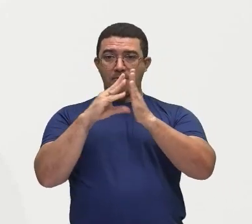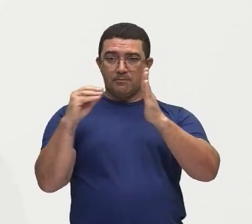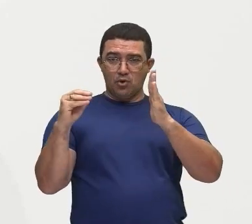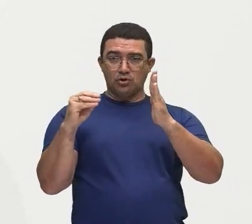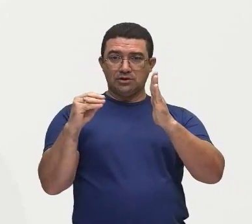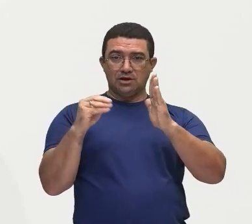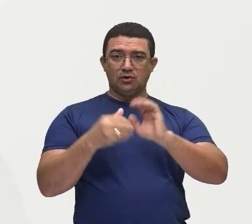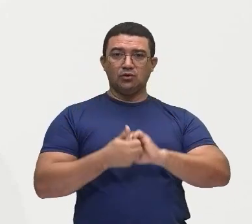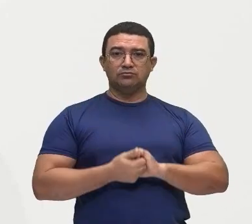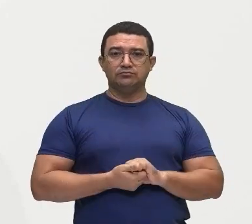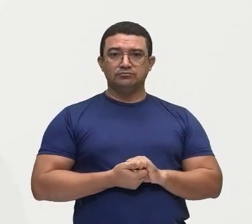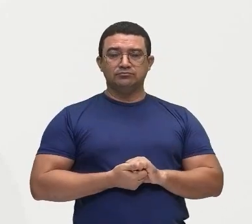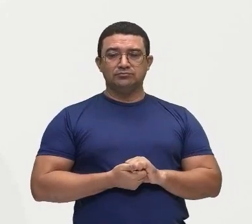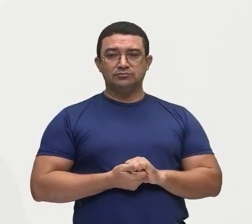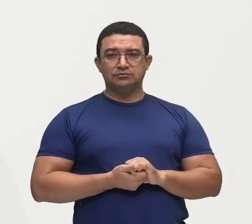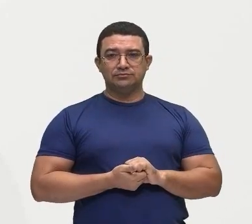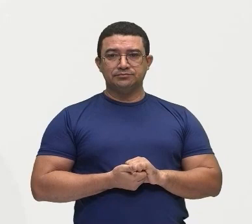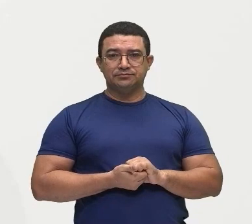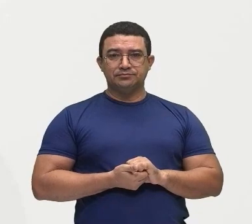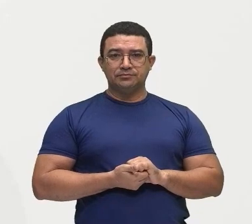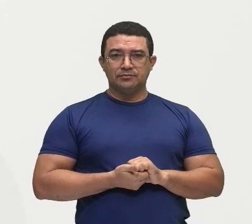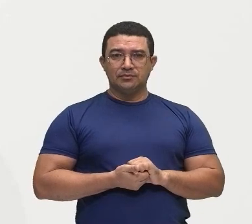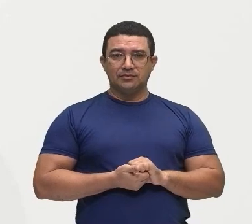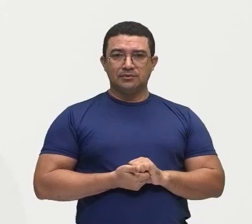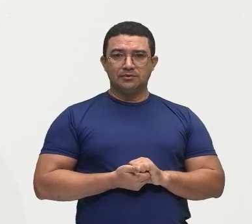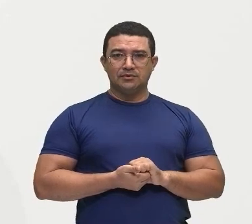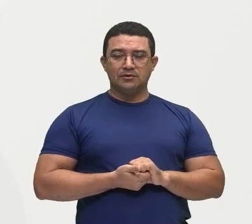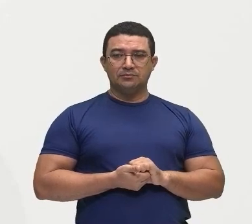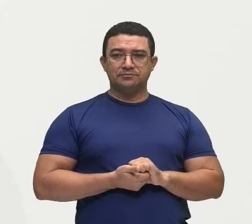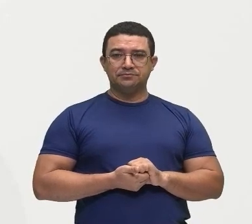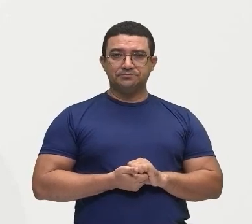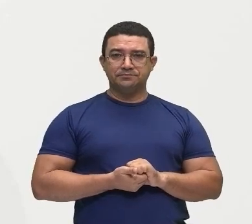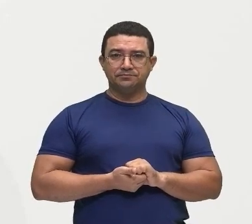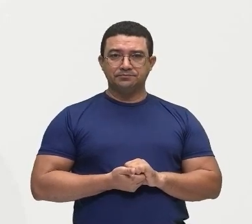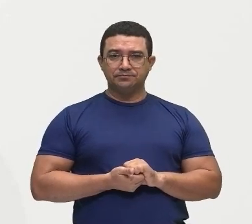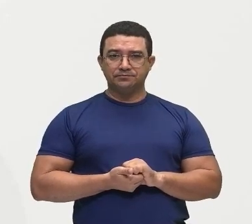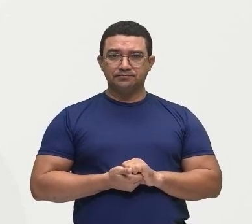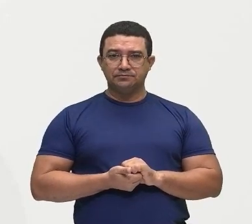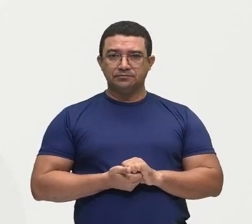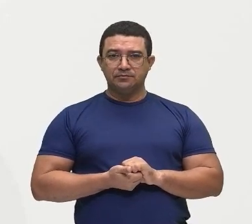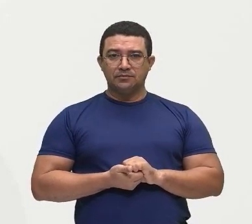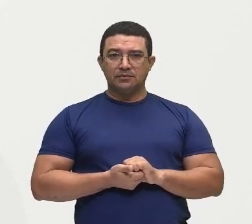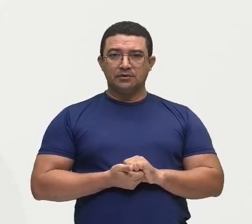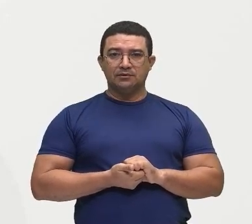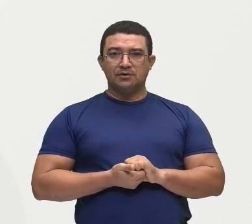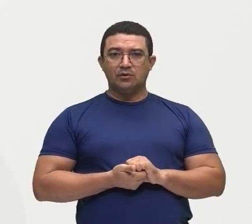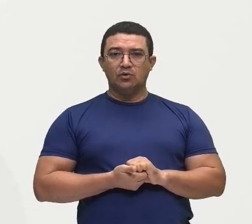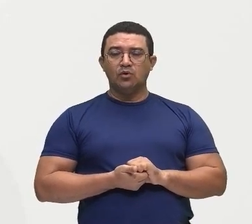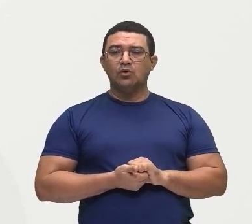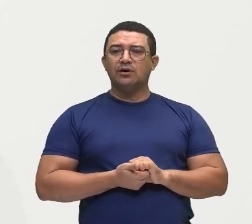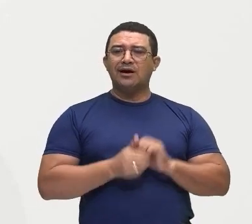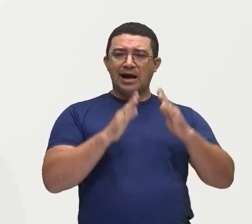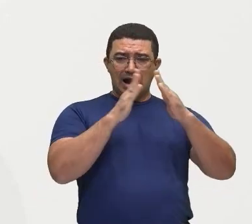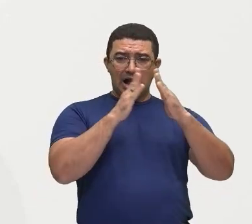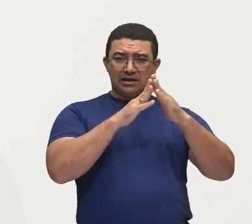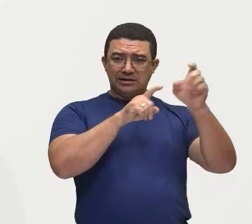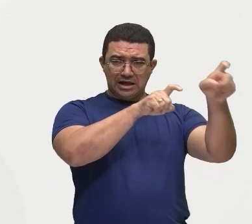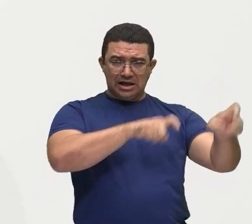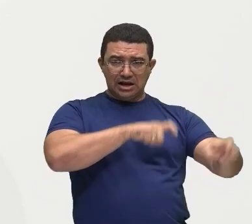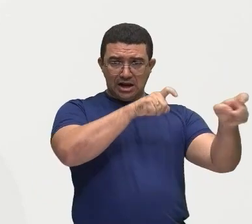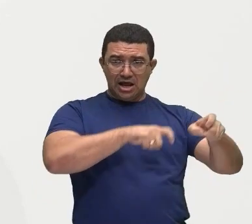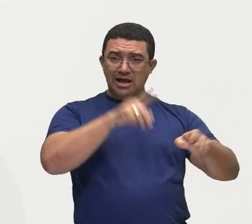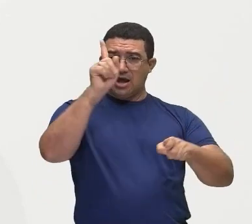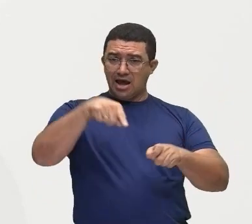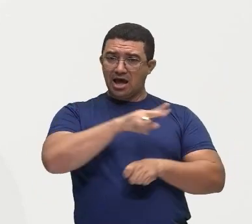padronizar esses imóveis rurais, né? Ou essas propriedades agrárias, denominadas aí de